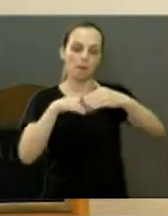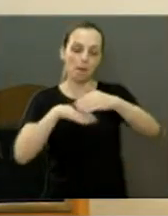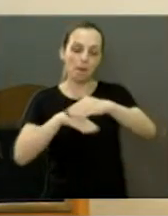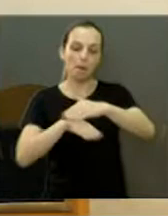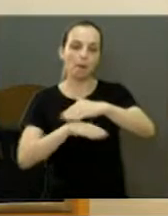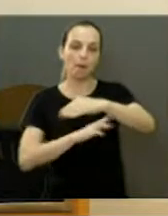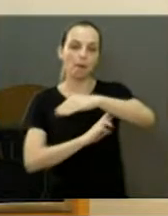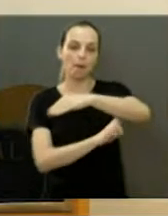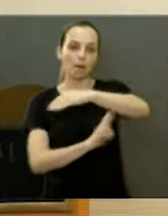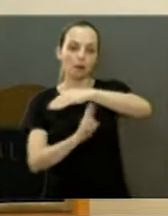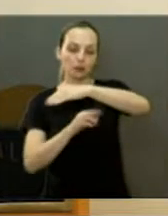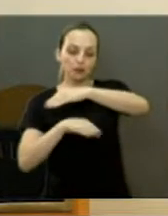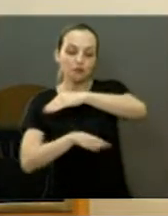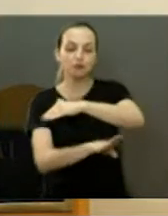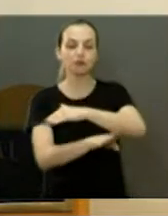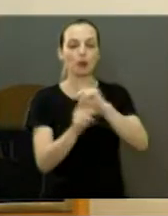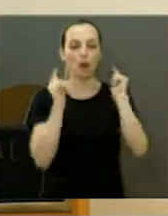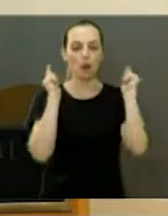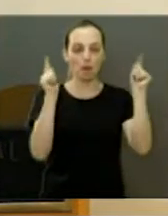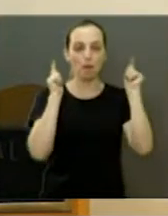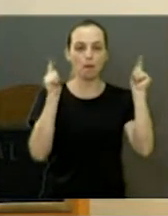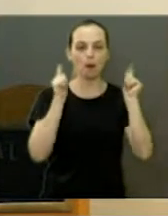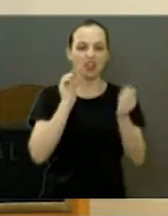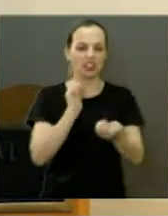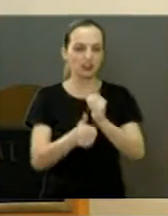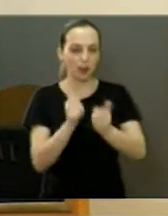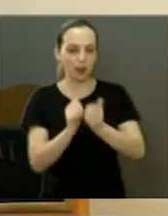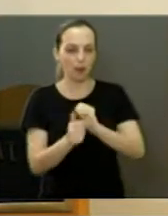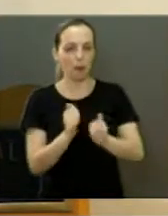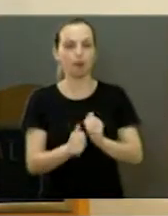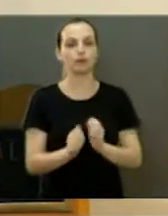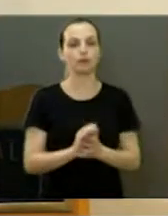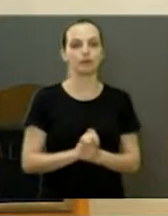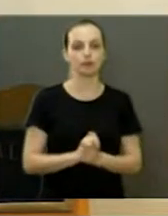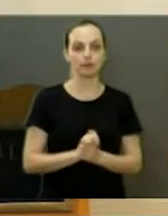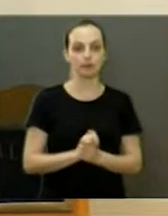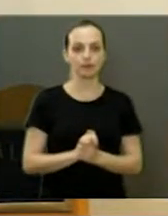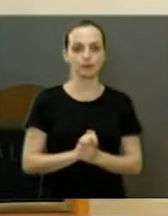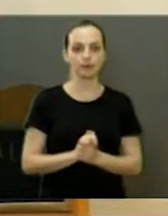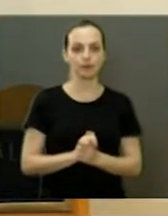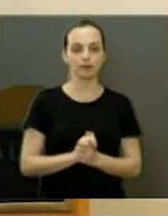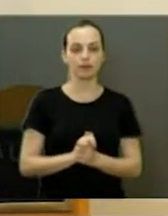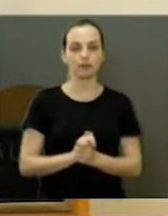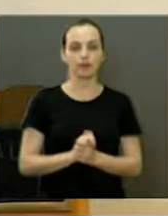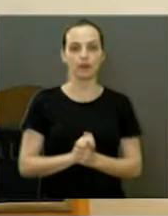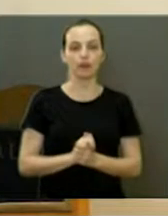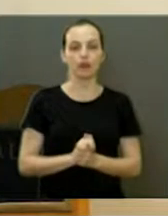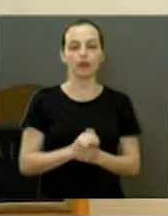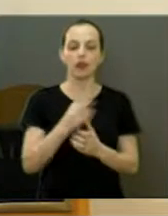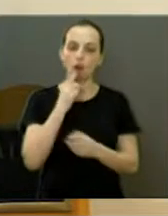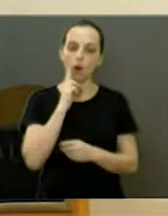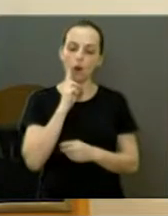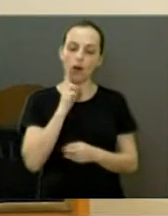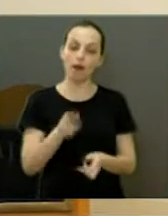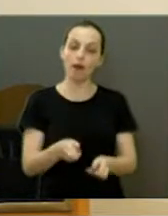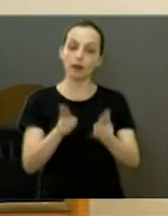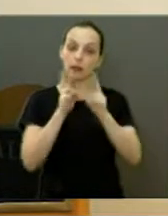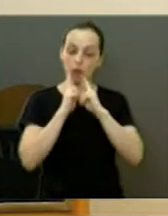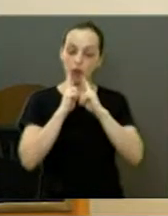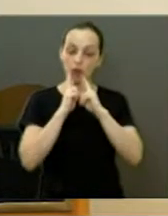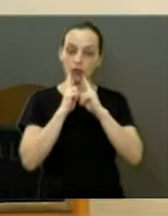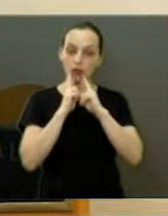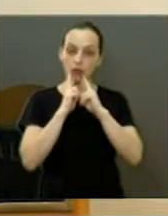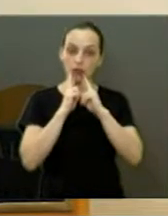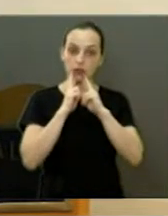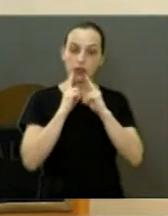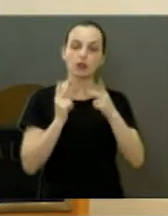Requerimento do convênio Prefeitura e Fundap. Eu recebi a resposta do requerimento e os demais